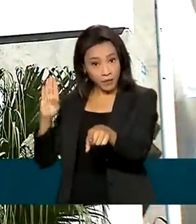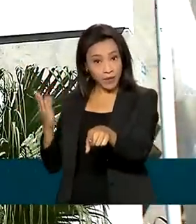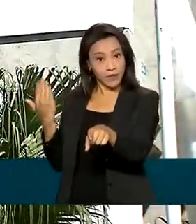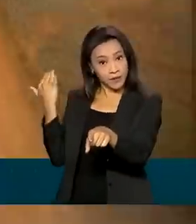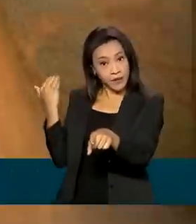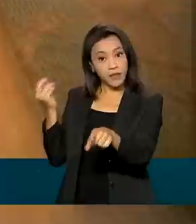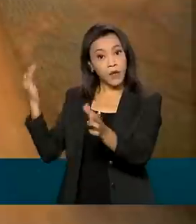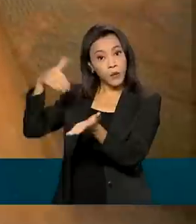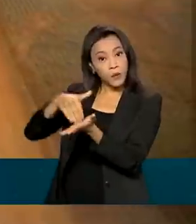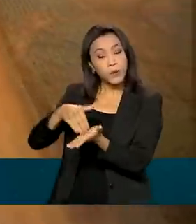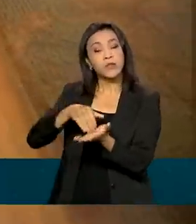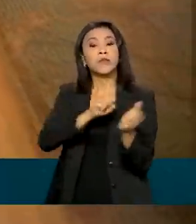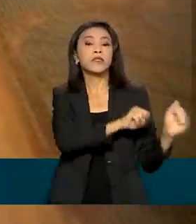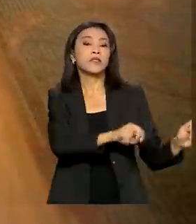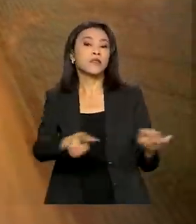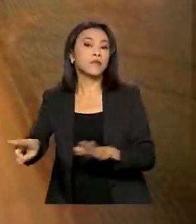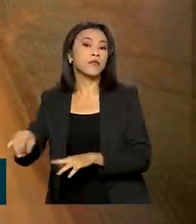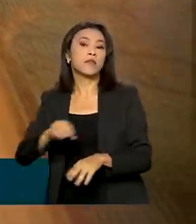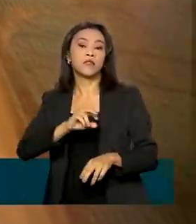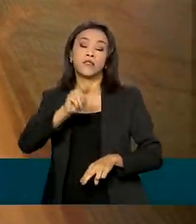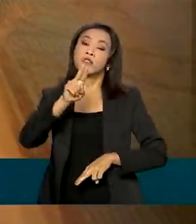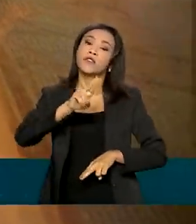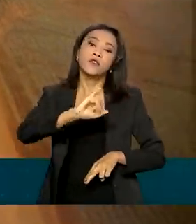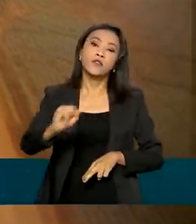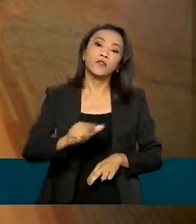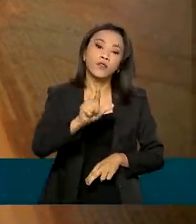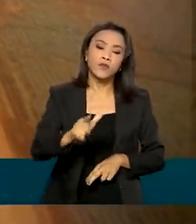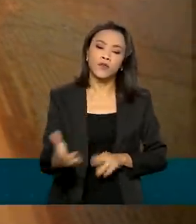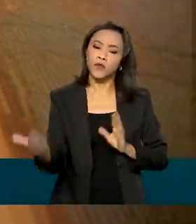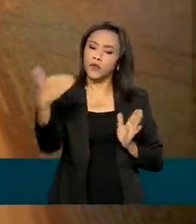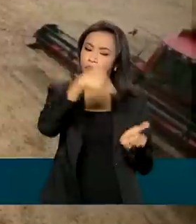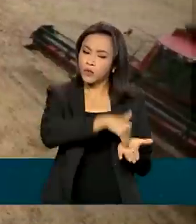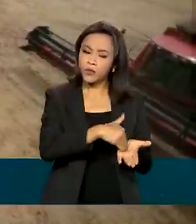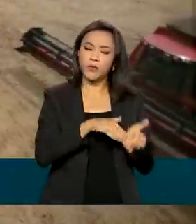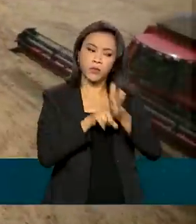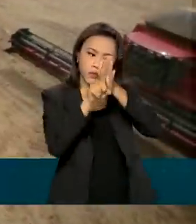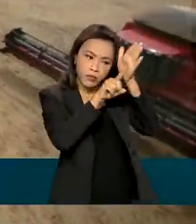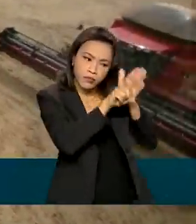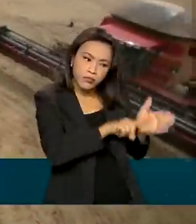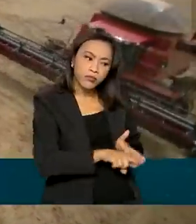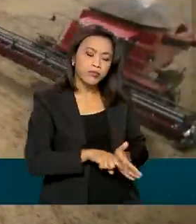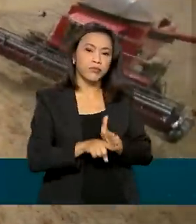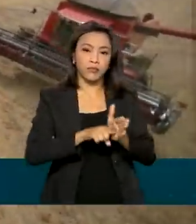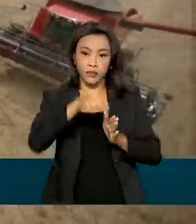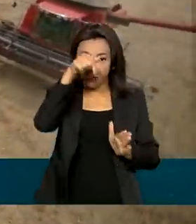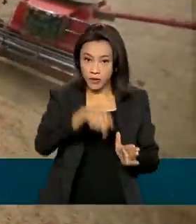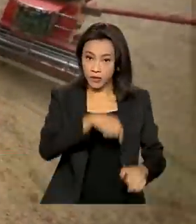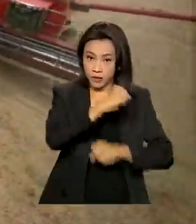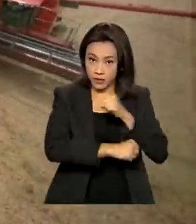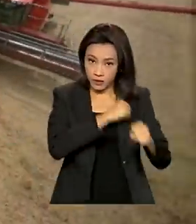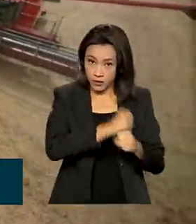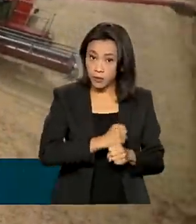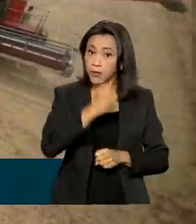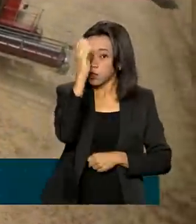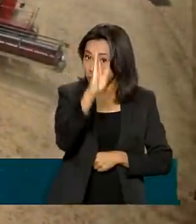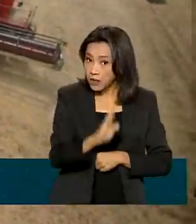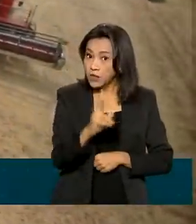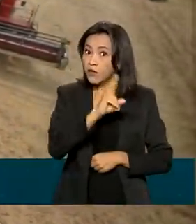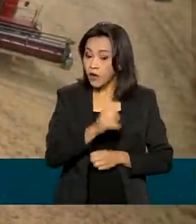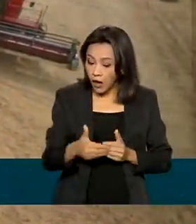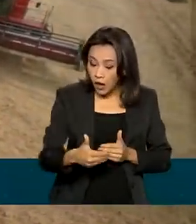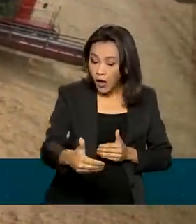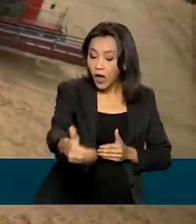de julho. Foi o penúltimo levantamento de 2022 e tudo indica que o Brasil deverá colher